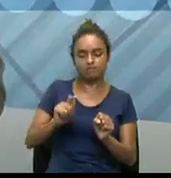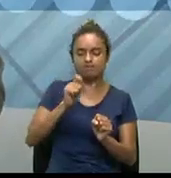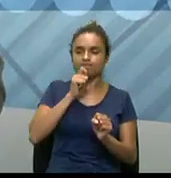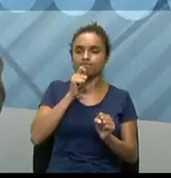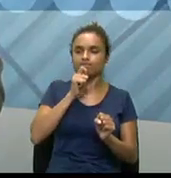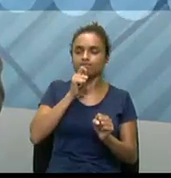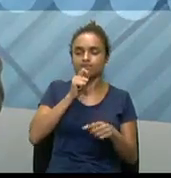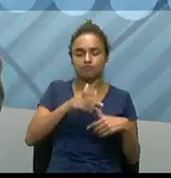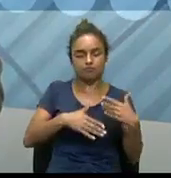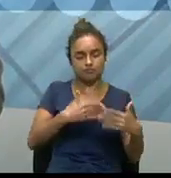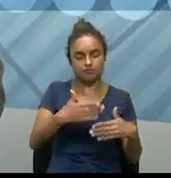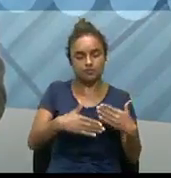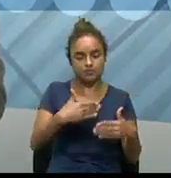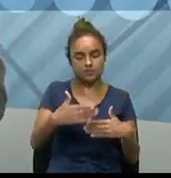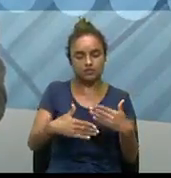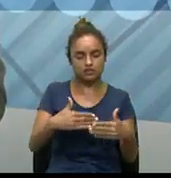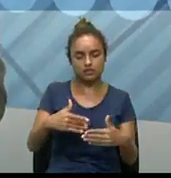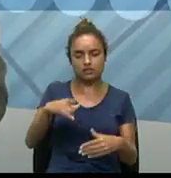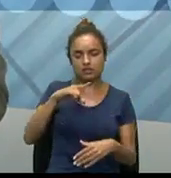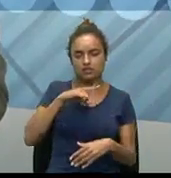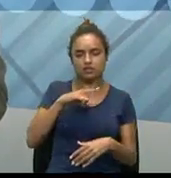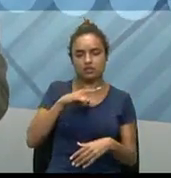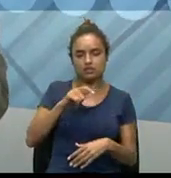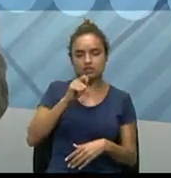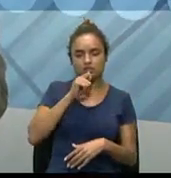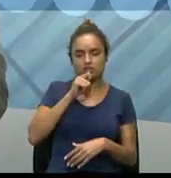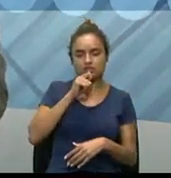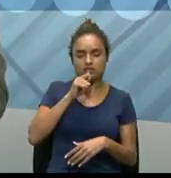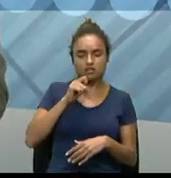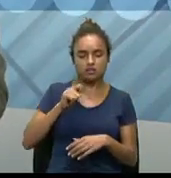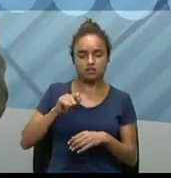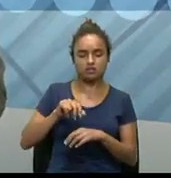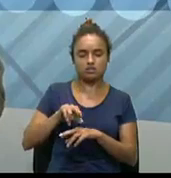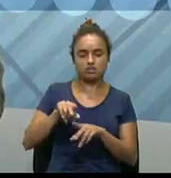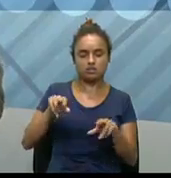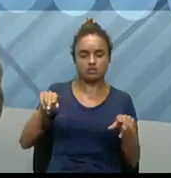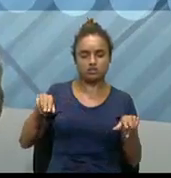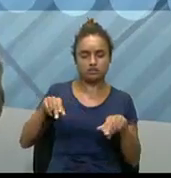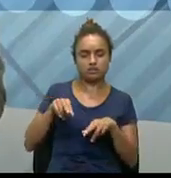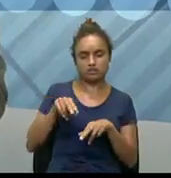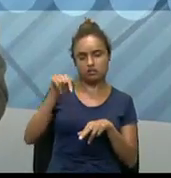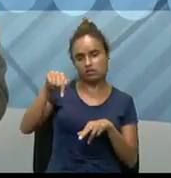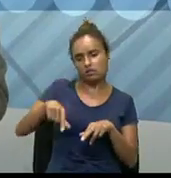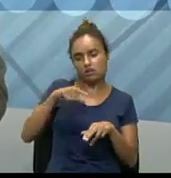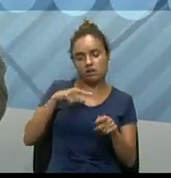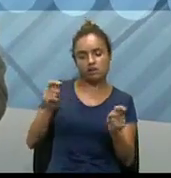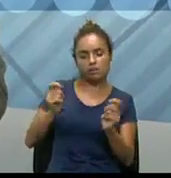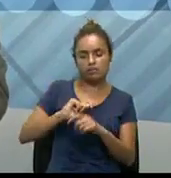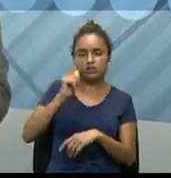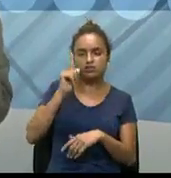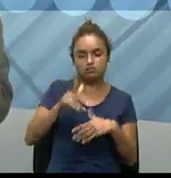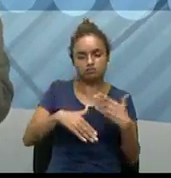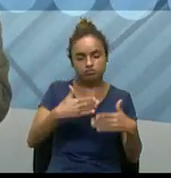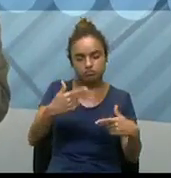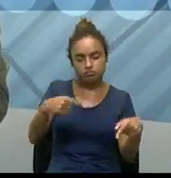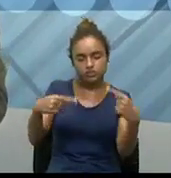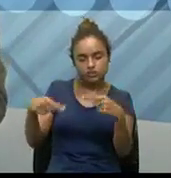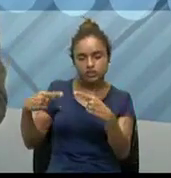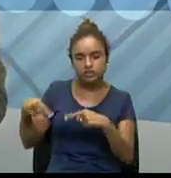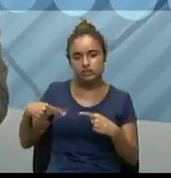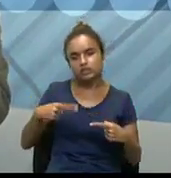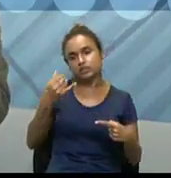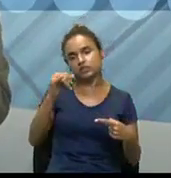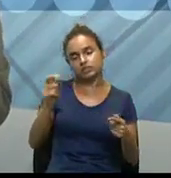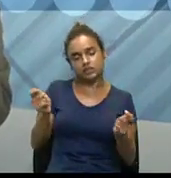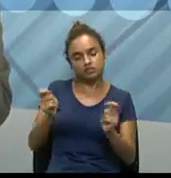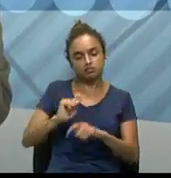me aprofundei muito, mas existem aí vários países vendo essa possibilidade, discutindo se